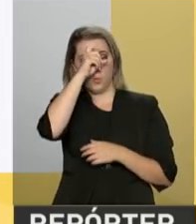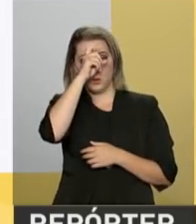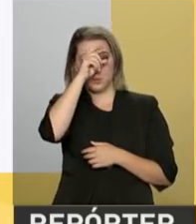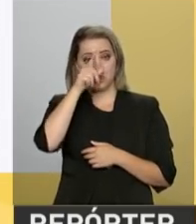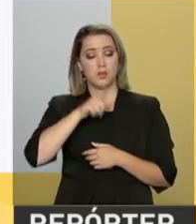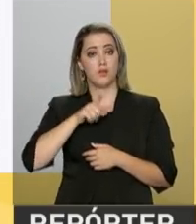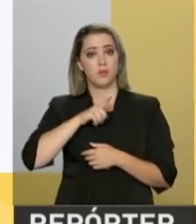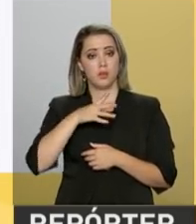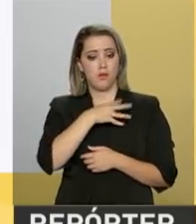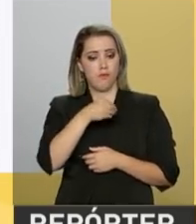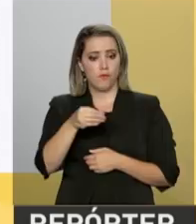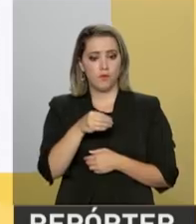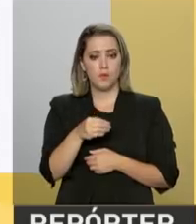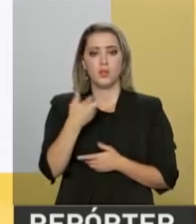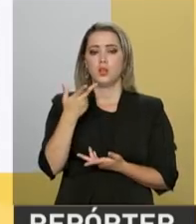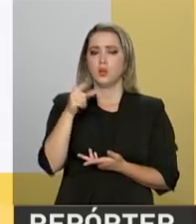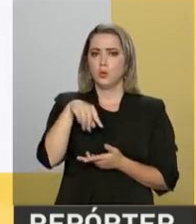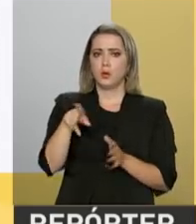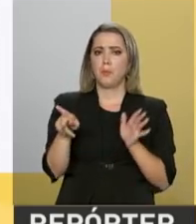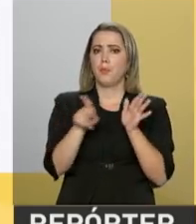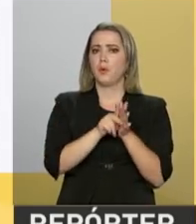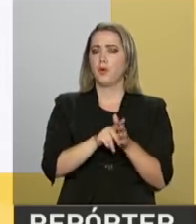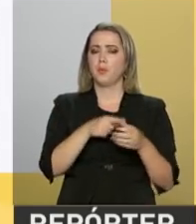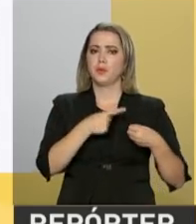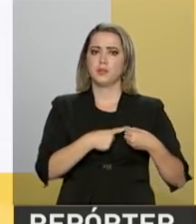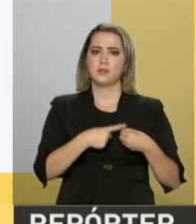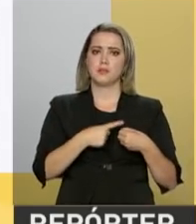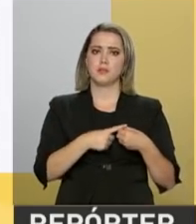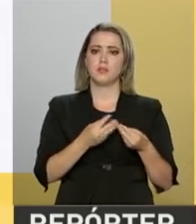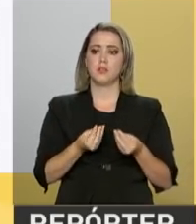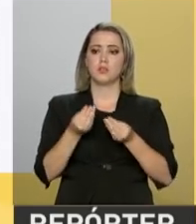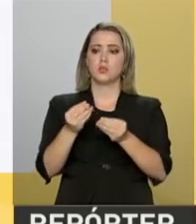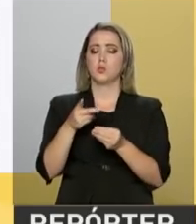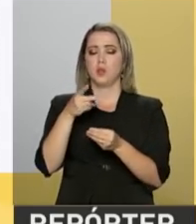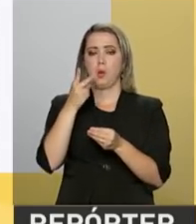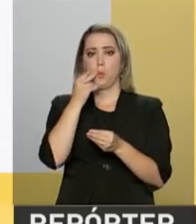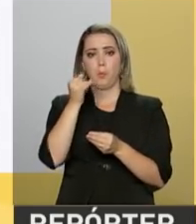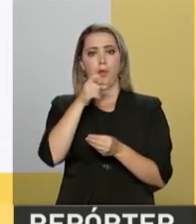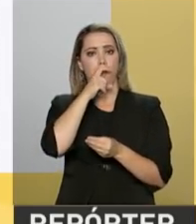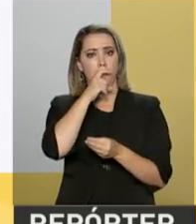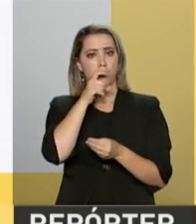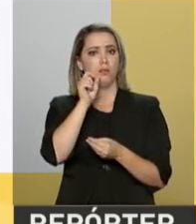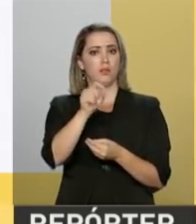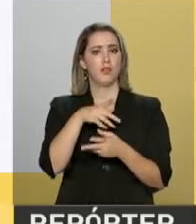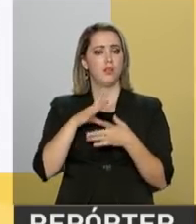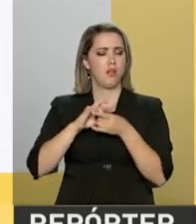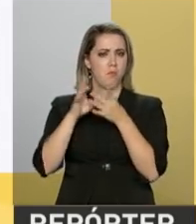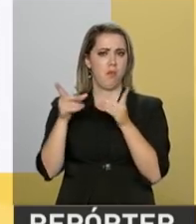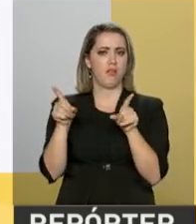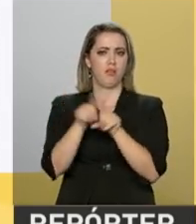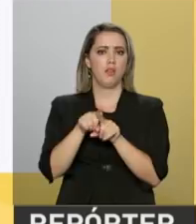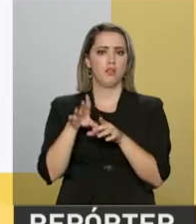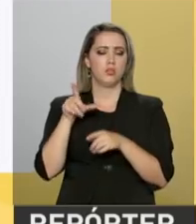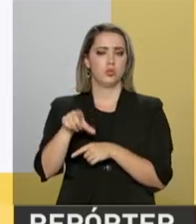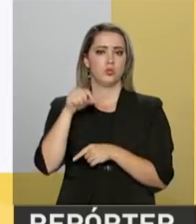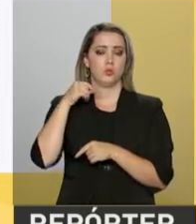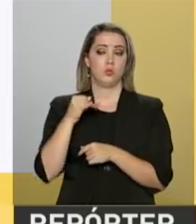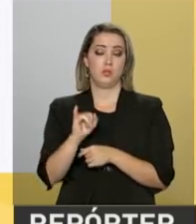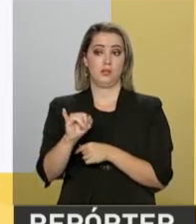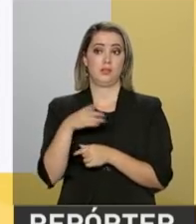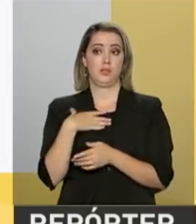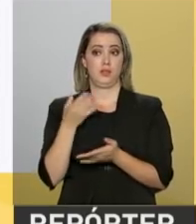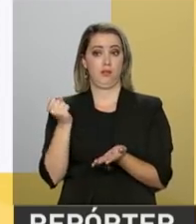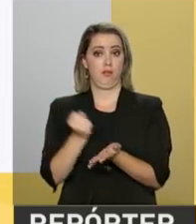ter cidadãos naturais daquela cidade e dar aos pais dessas crianças a liberdade de escolher, se